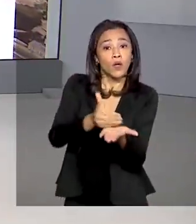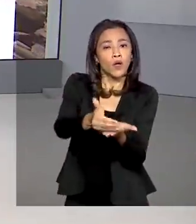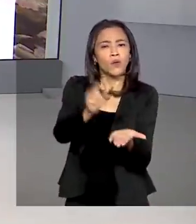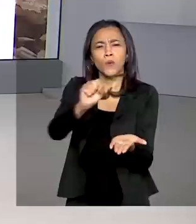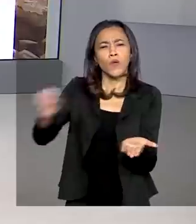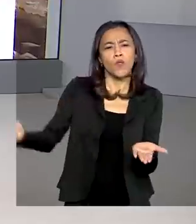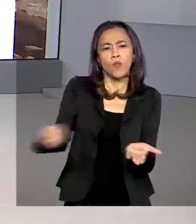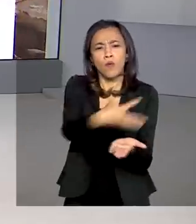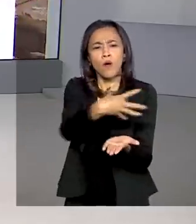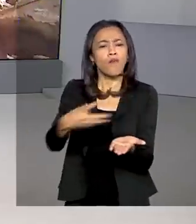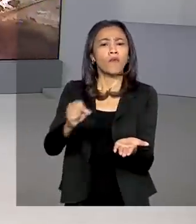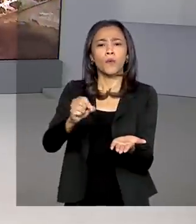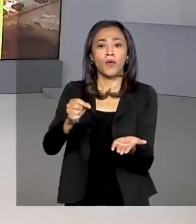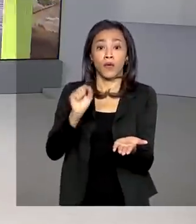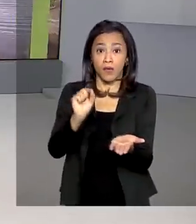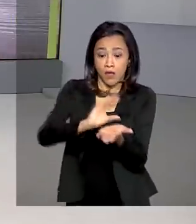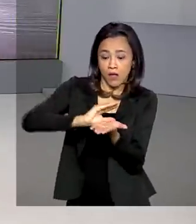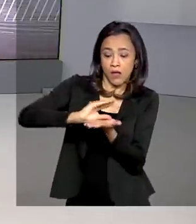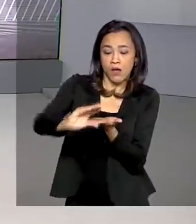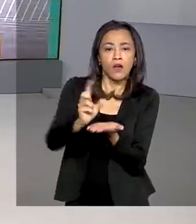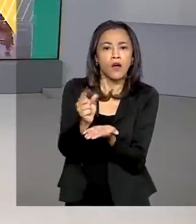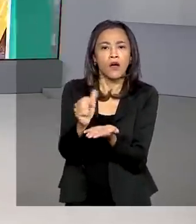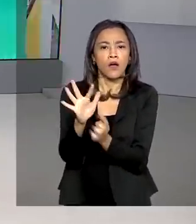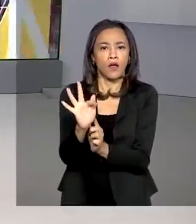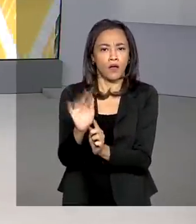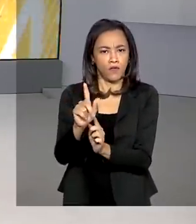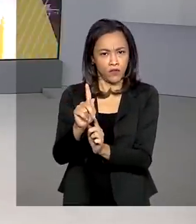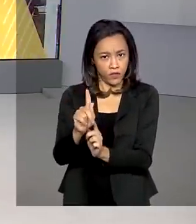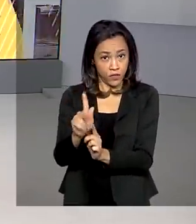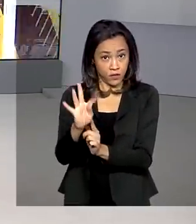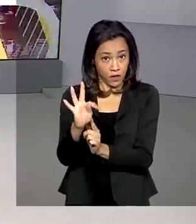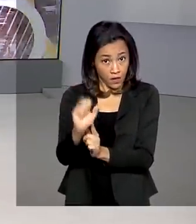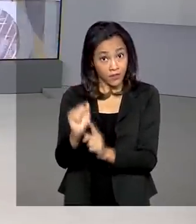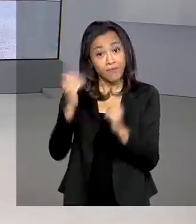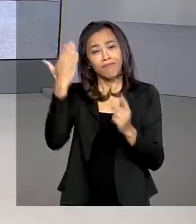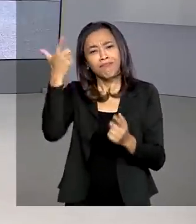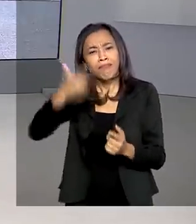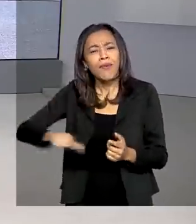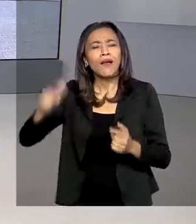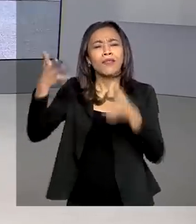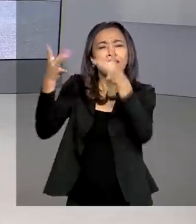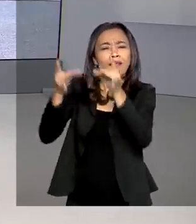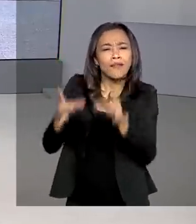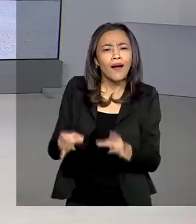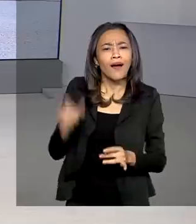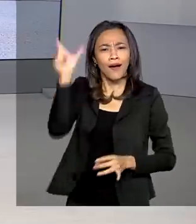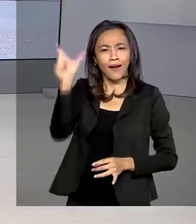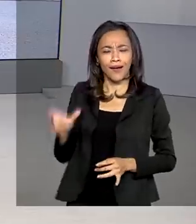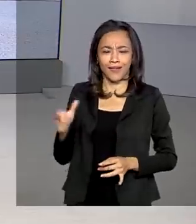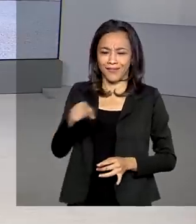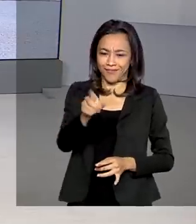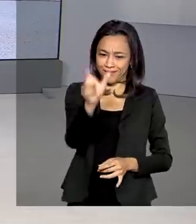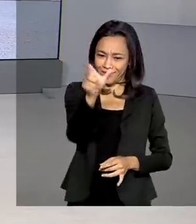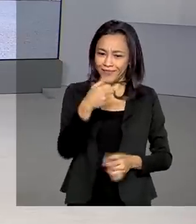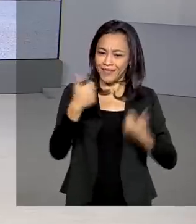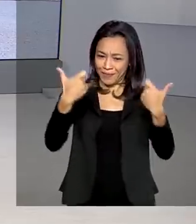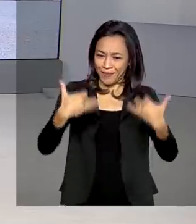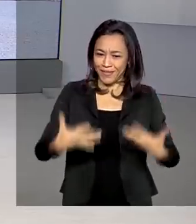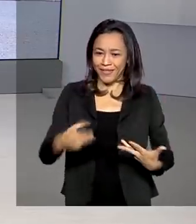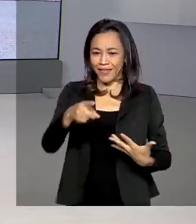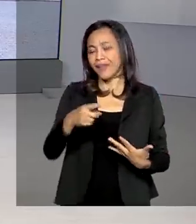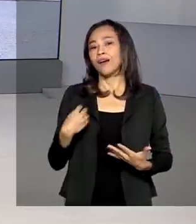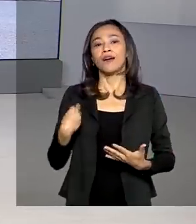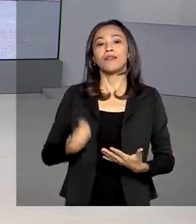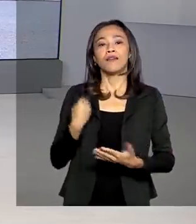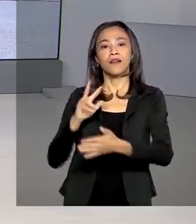nova rodada de liberações do FGTS. A gente vai saber mais detalhes direto com a repórter Daniele Popov, ao vivo do